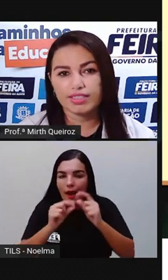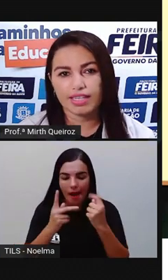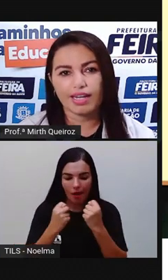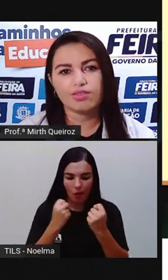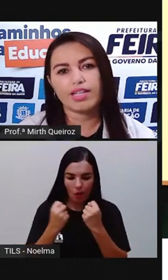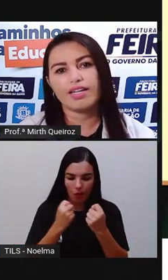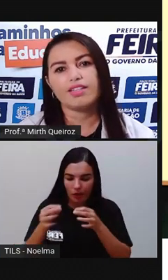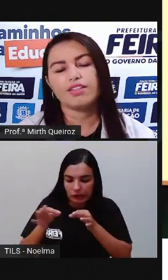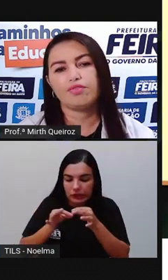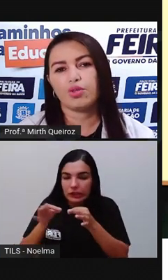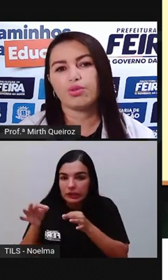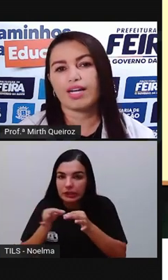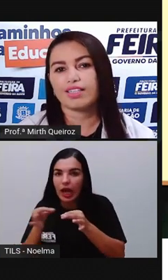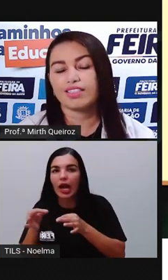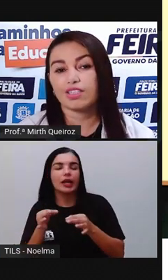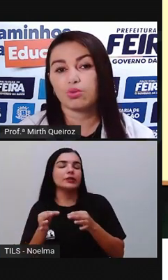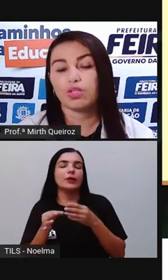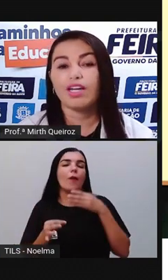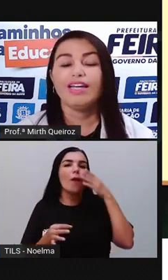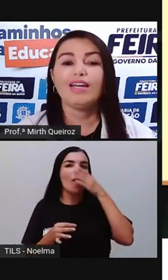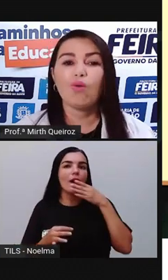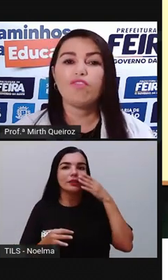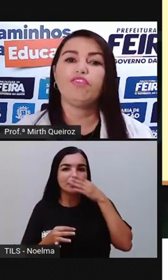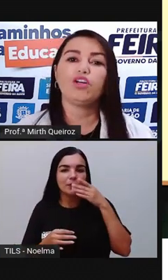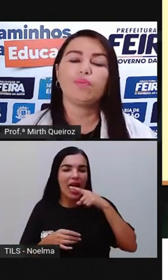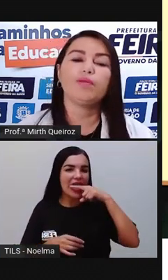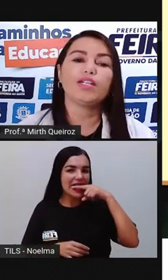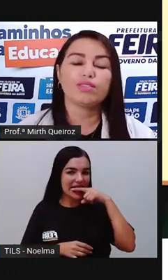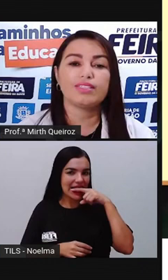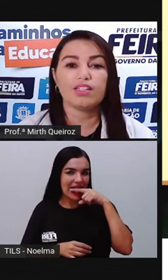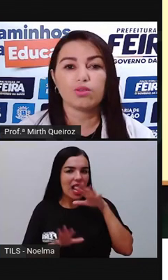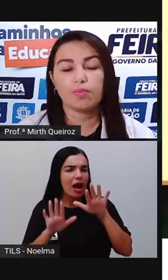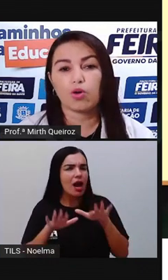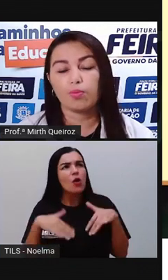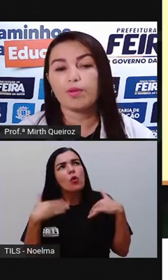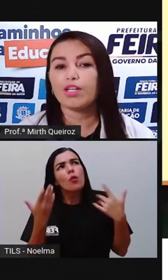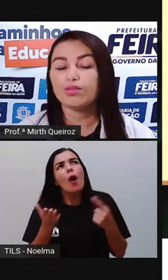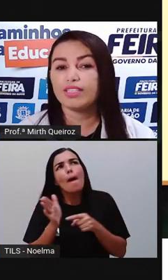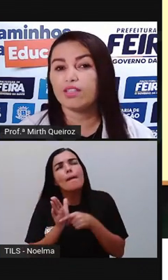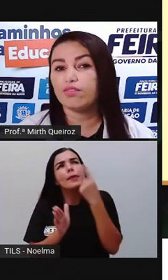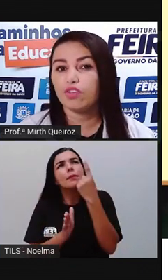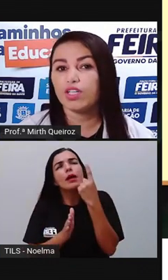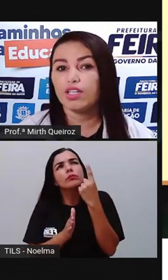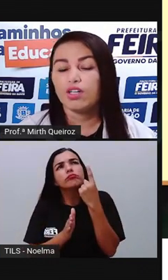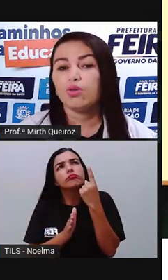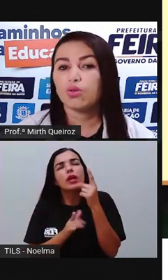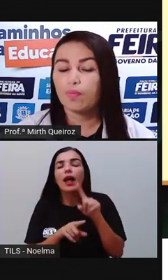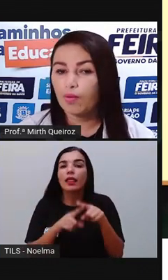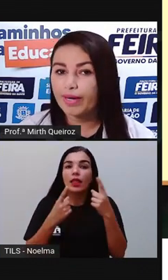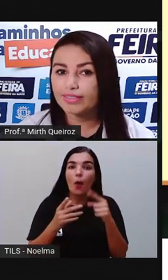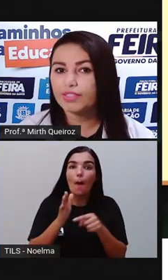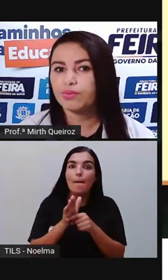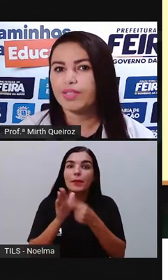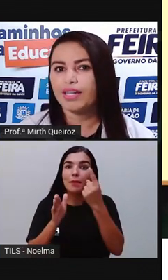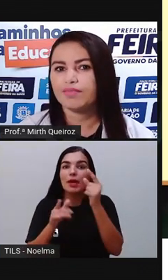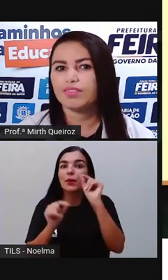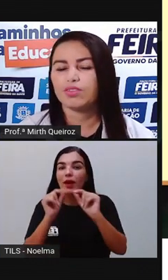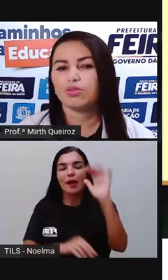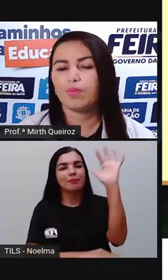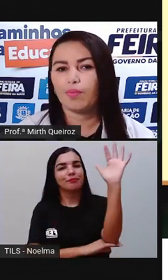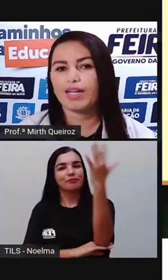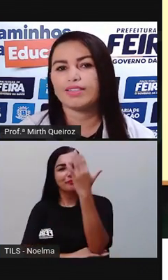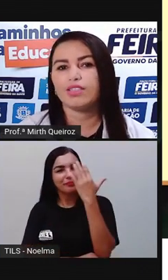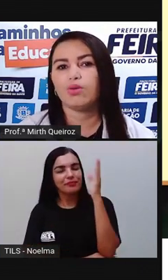organizado, que foi o da cana de açúcar. E qual foi o primeiro ciclo, Pró? O primeiro ciclo foi o do pau-brasil, né?